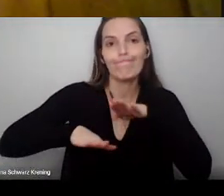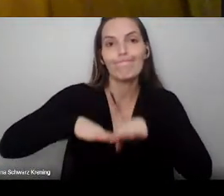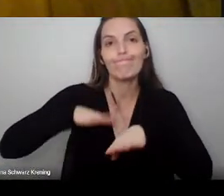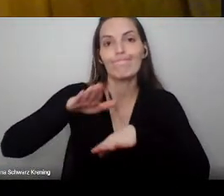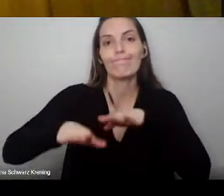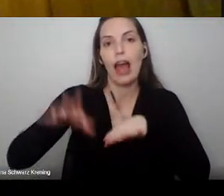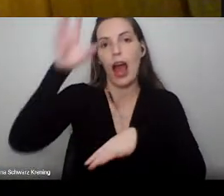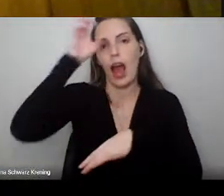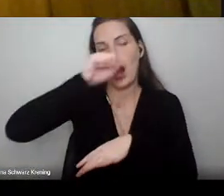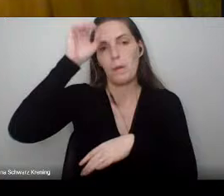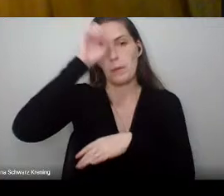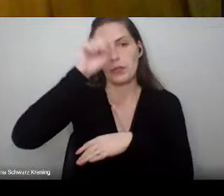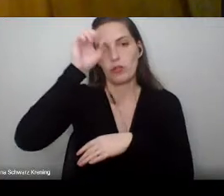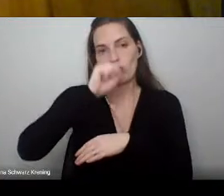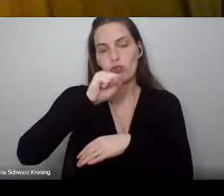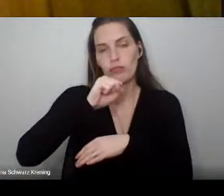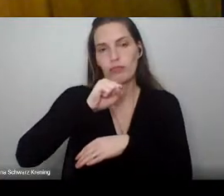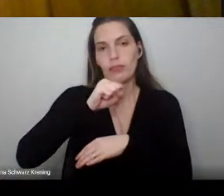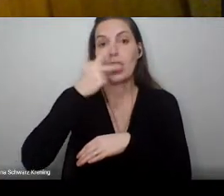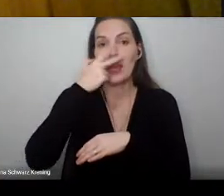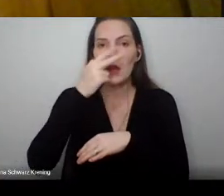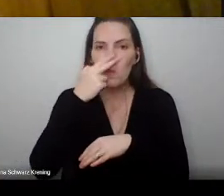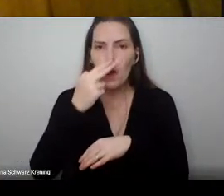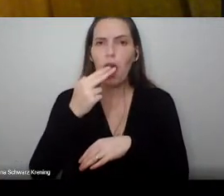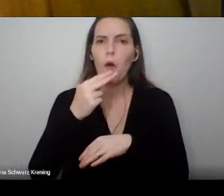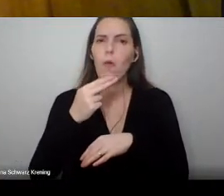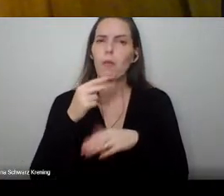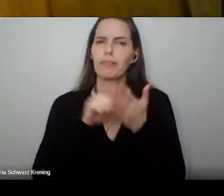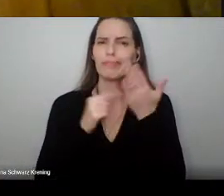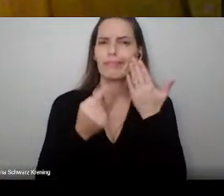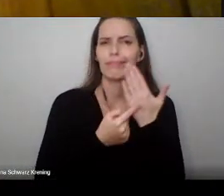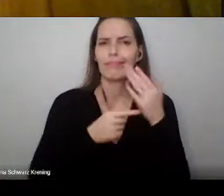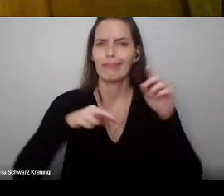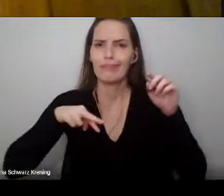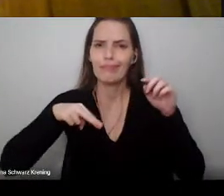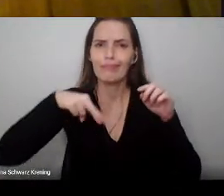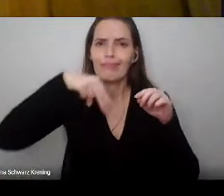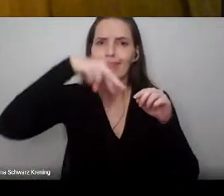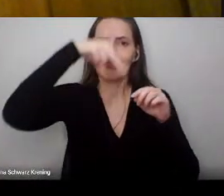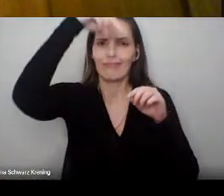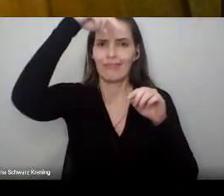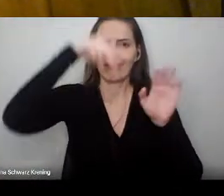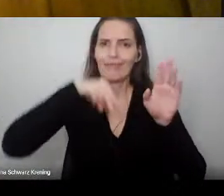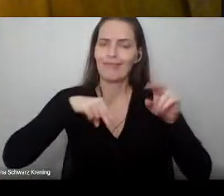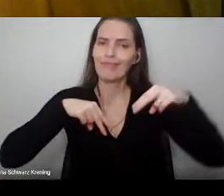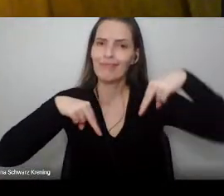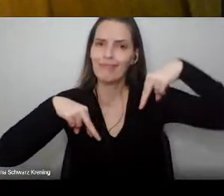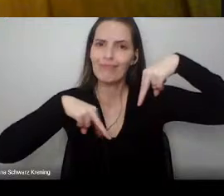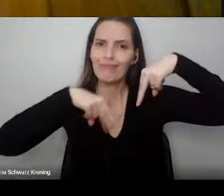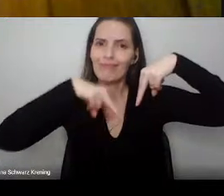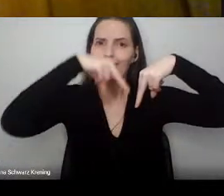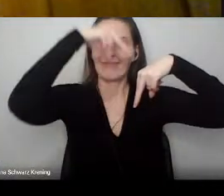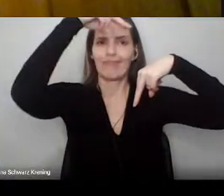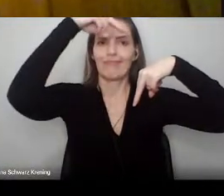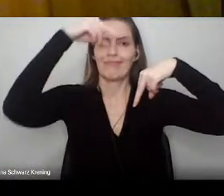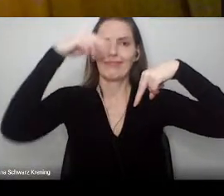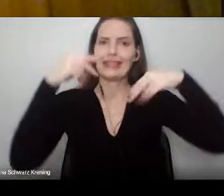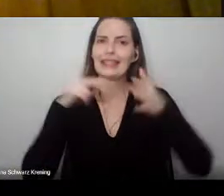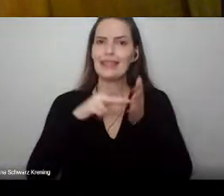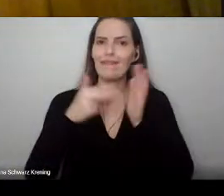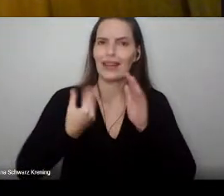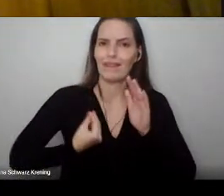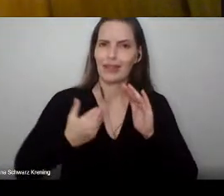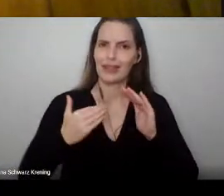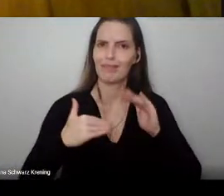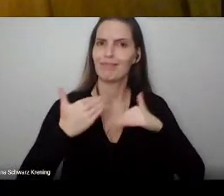vidas serão os degraus da experiência. O vosso subir na vida será uma escada de saberes. Busquem se